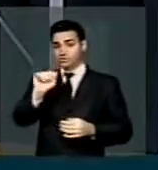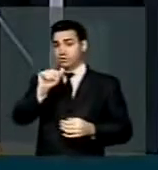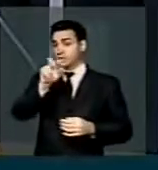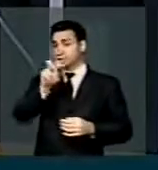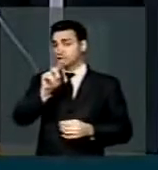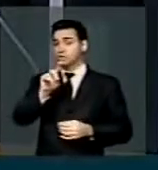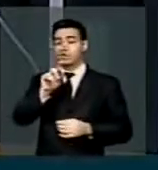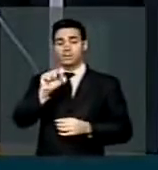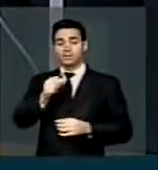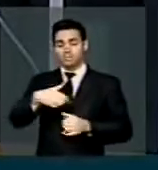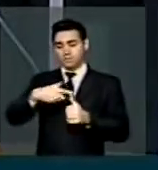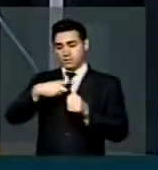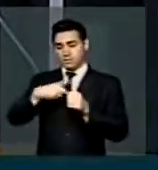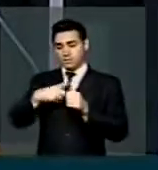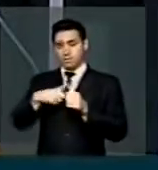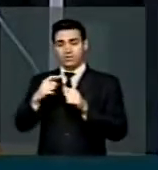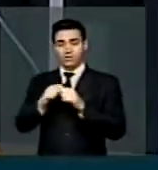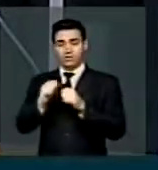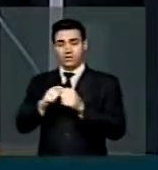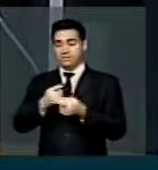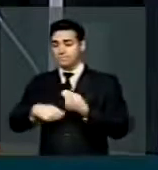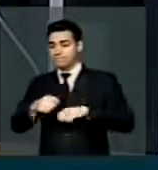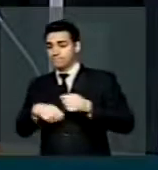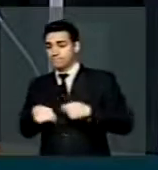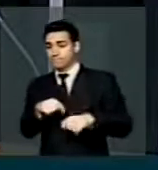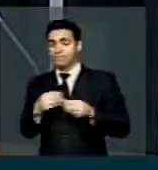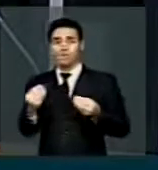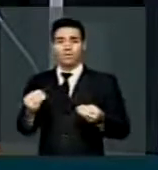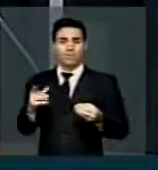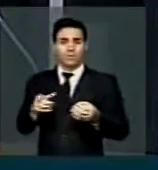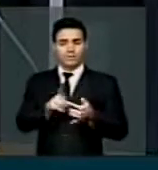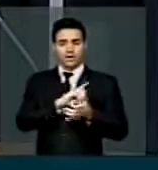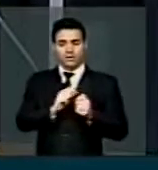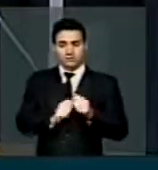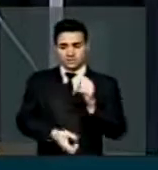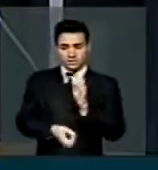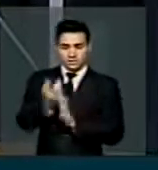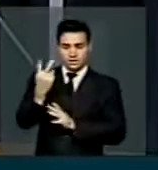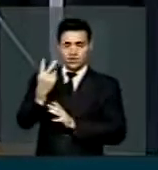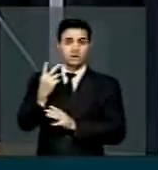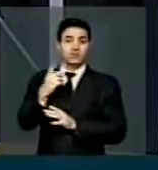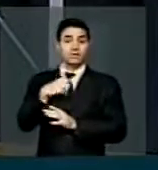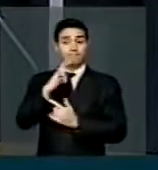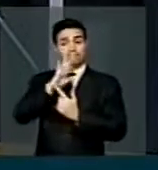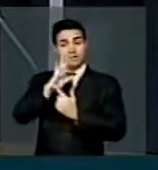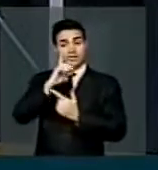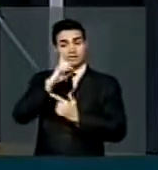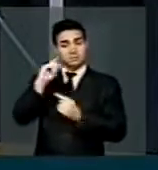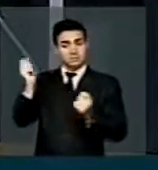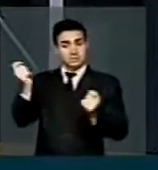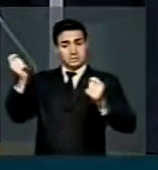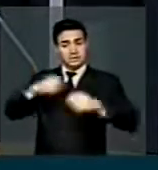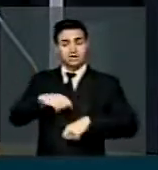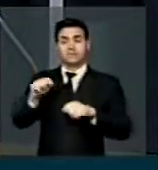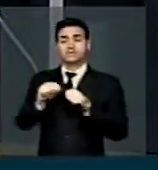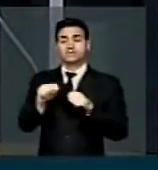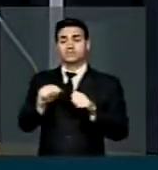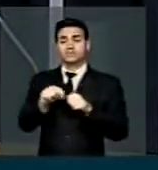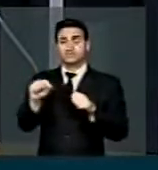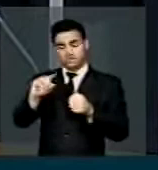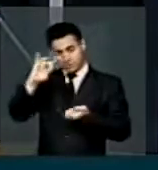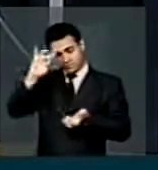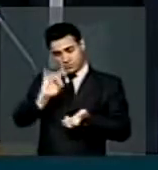da primeira mesa de negociação. E o clima que foi instalado aponta para as possibilidades de que